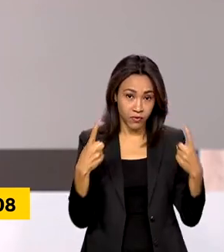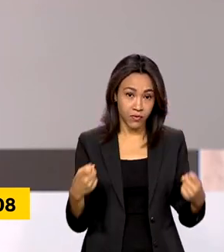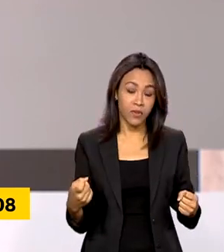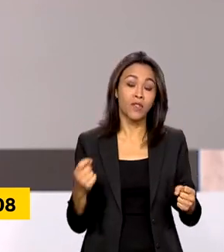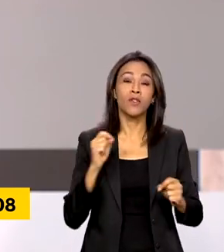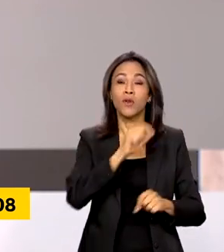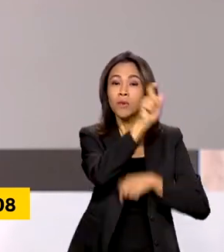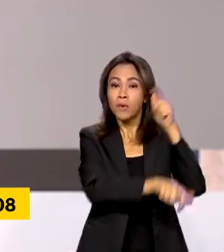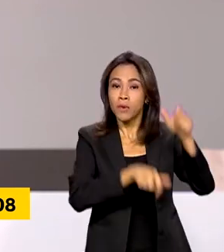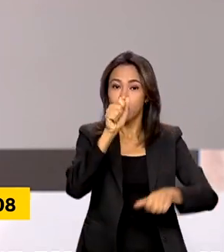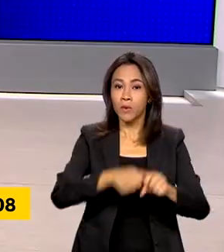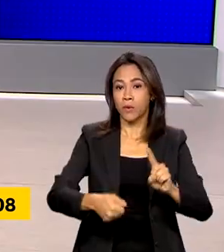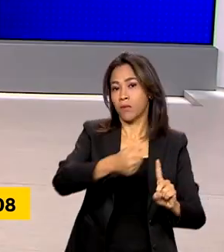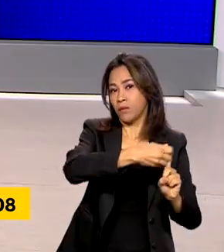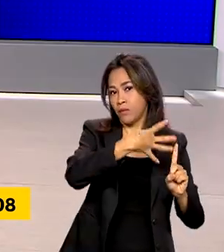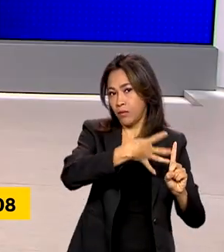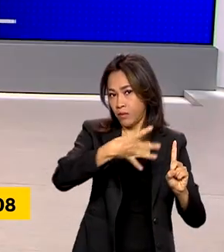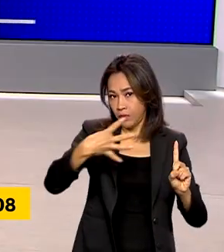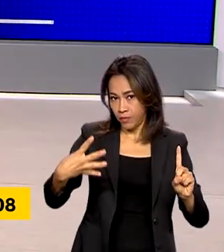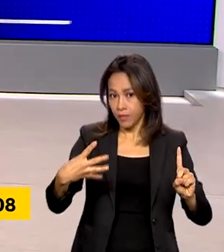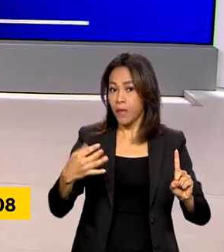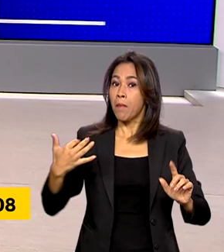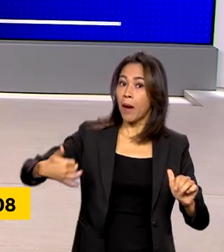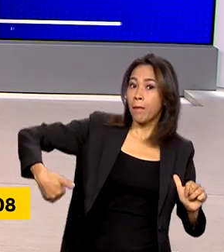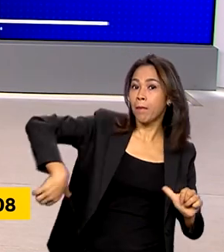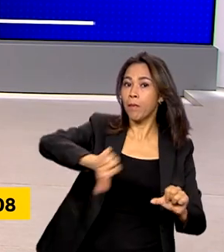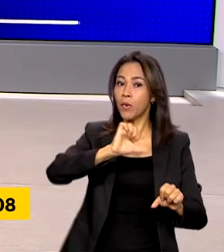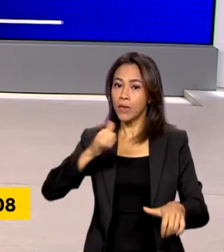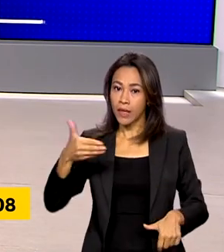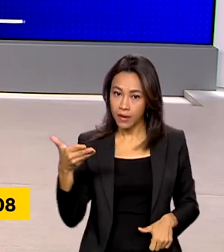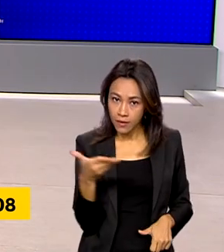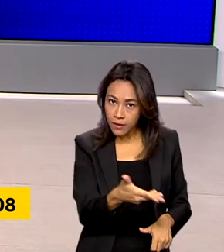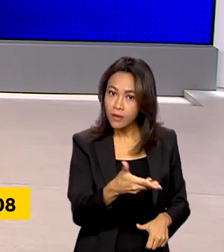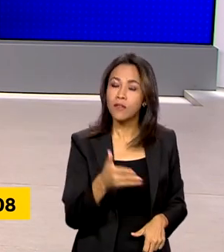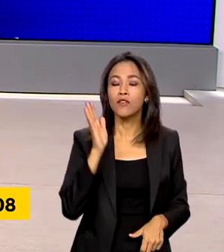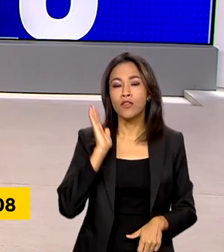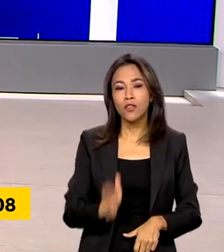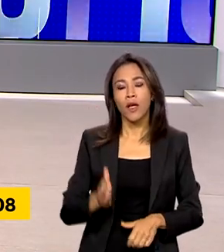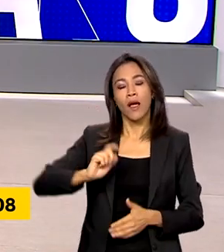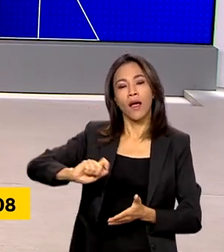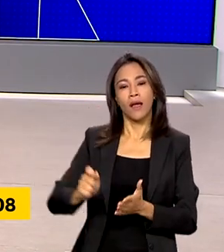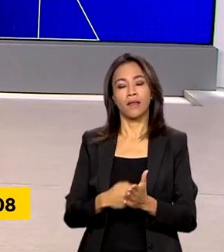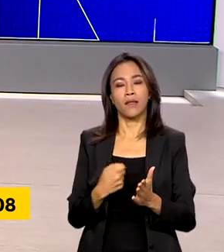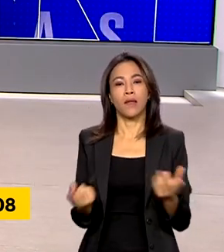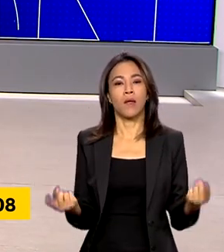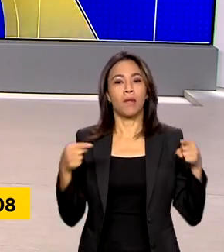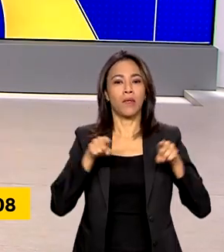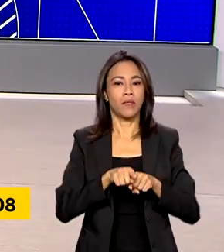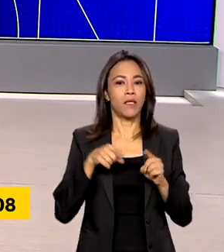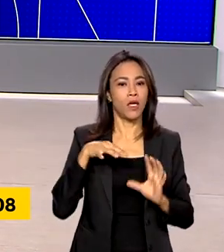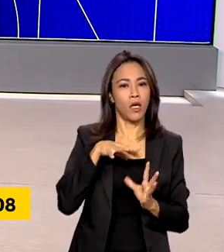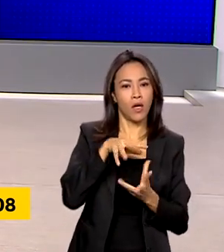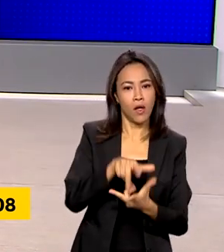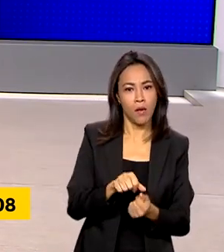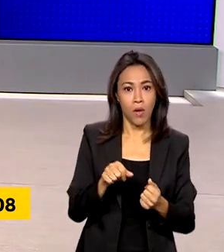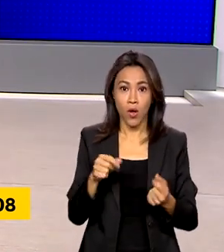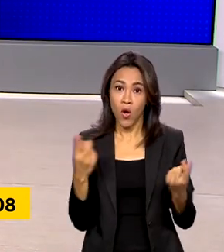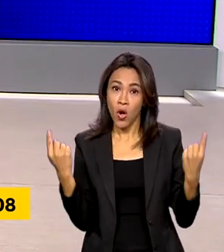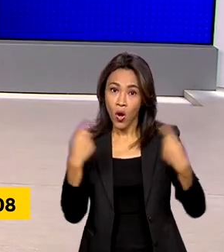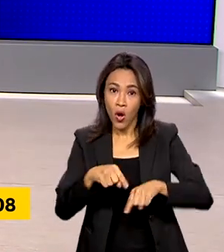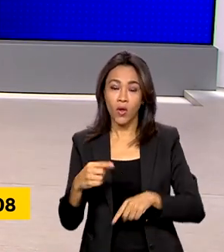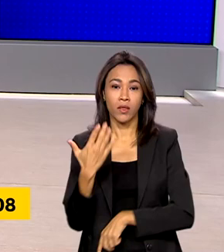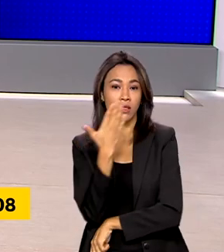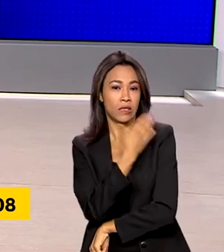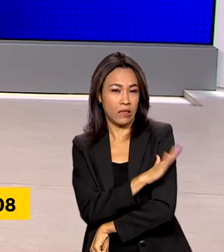que há mais. Para reverter esta realidade, foi assinada uma parceria global contra a discriminação na